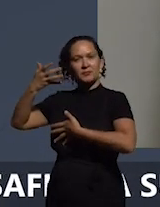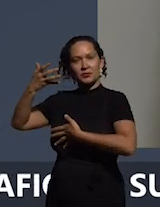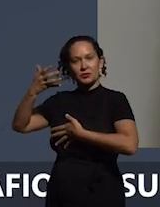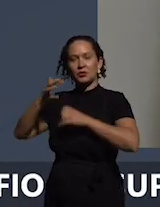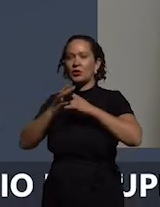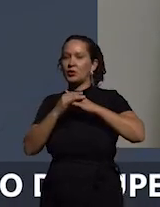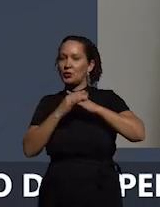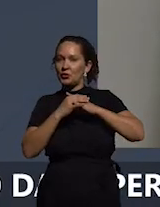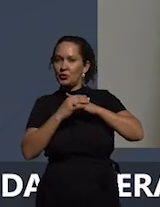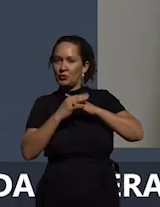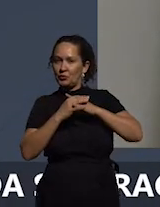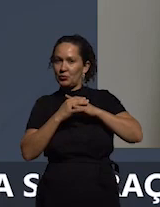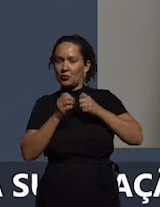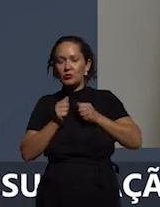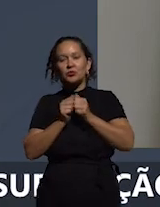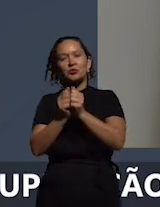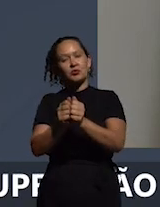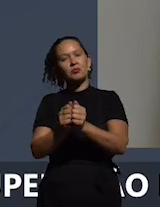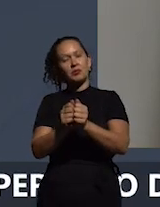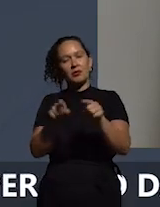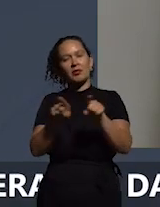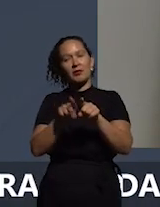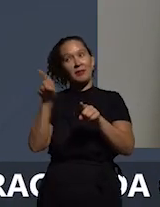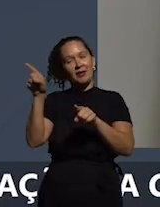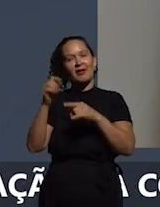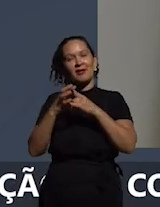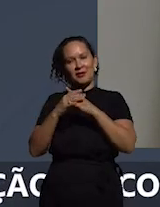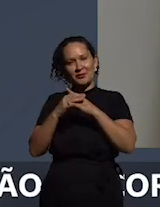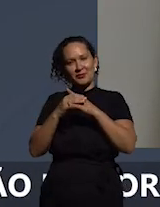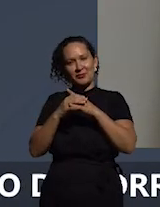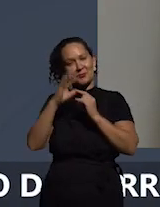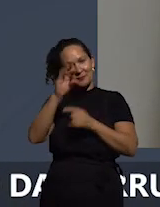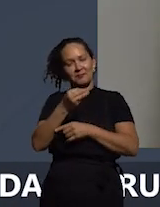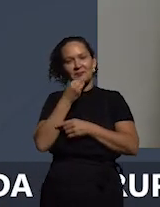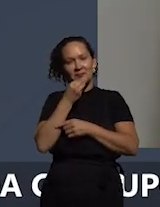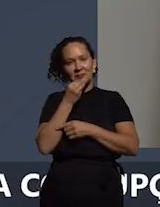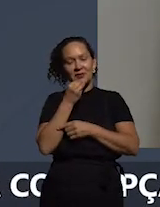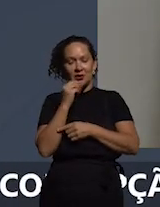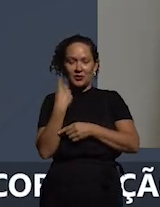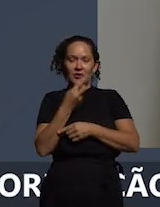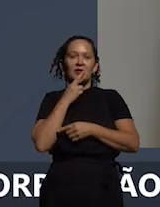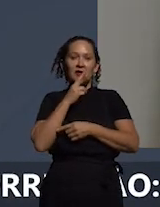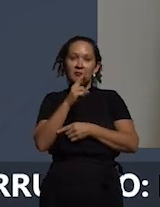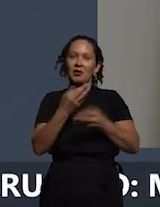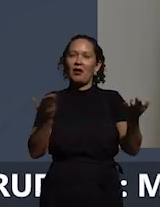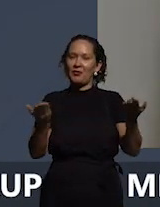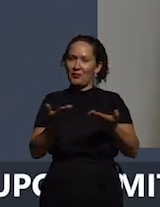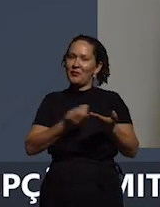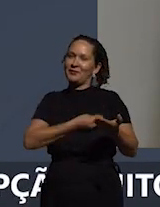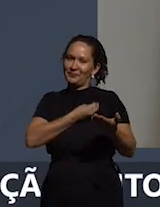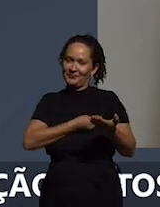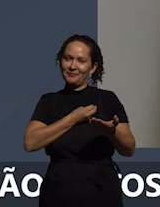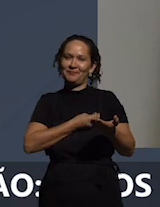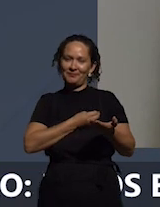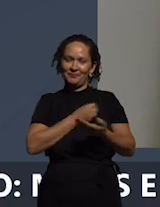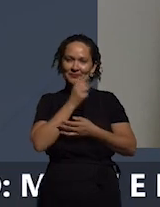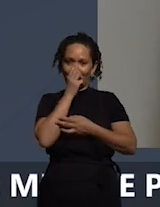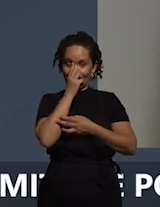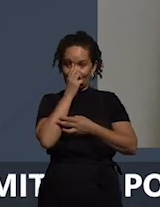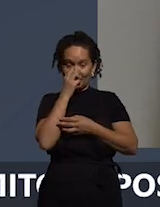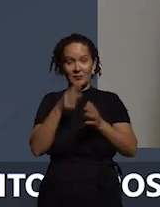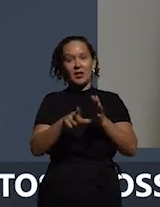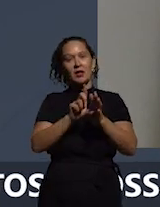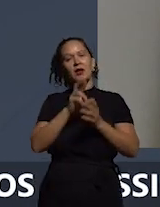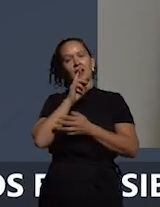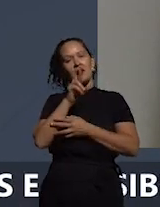porque a gente está acompanhando a transmissão lá também e aí é uma oportunidade de a gente responder aqui ao vivo e antes de